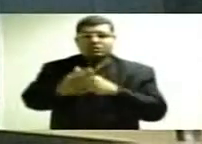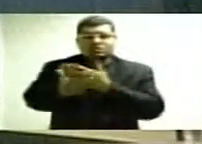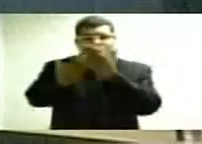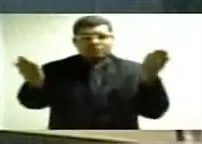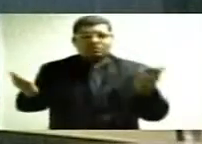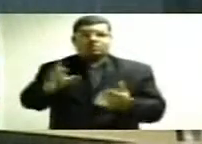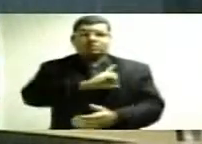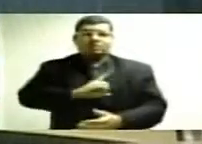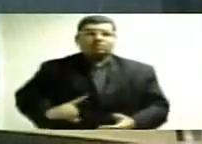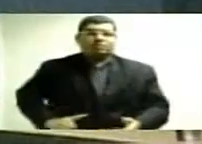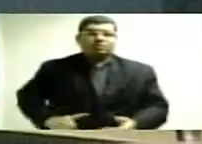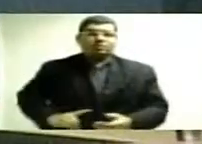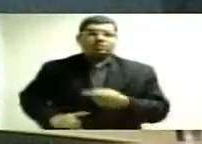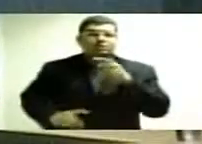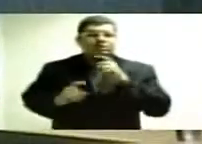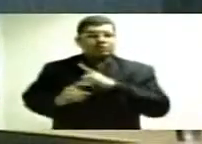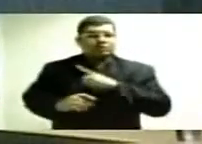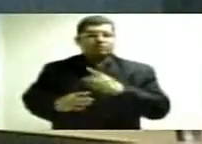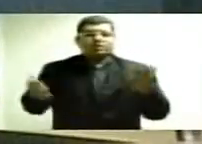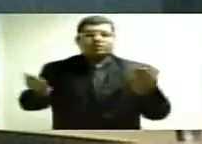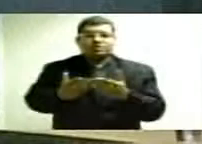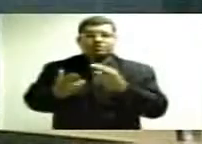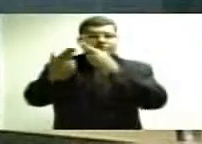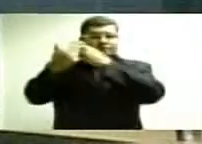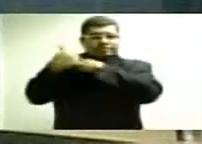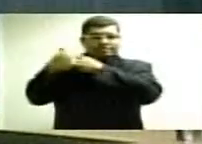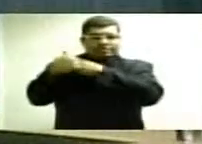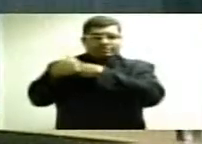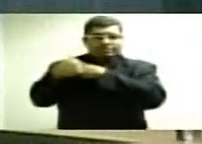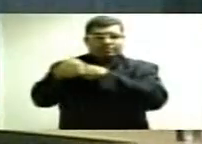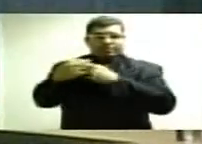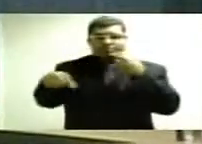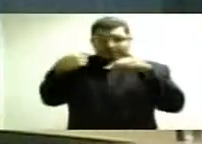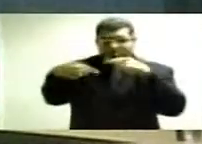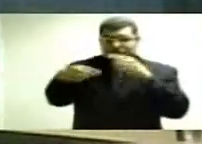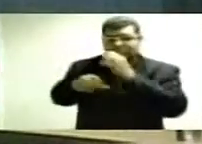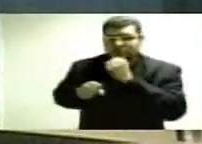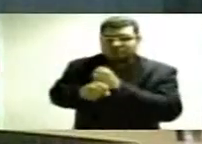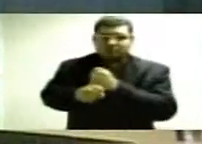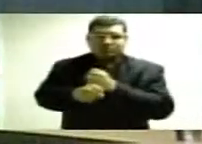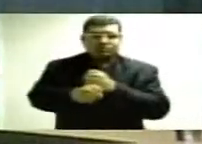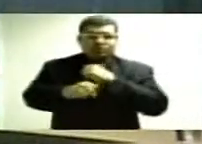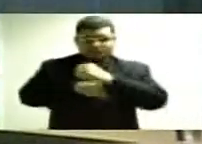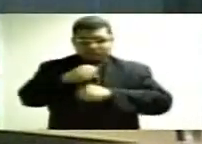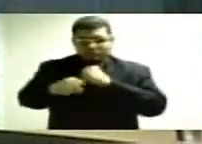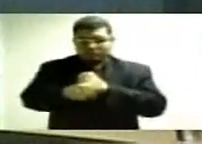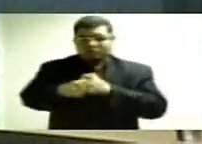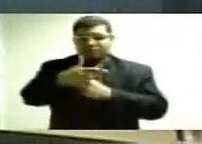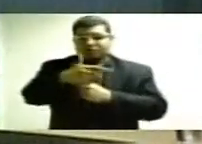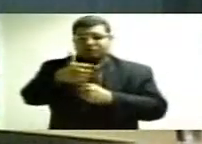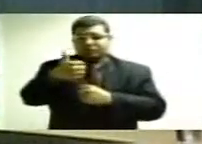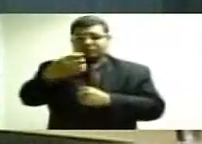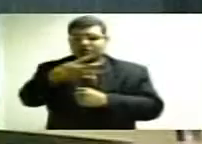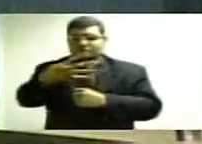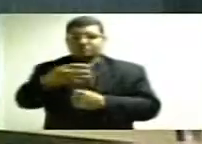vossas excelências, que nós tenhamos absoluta responsabilidade na discussão do Orçamento Público de 2014. Muito obrigado, Sr.